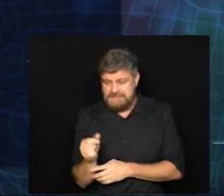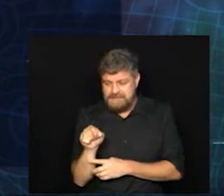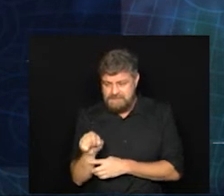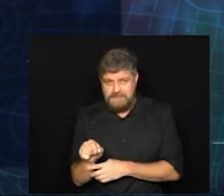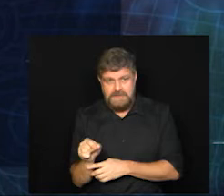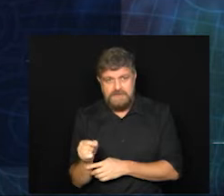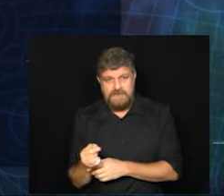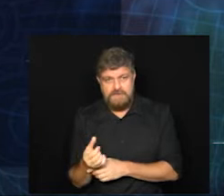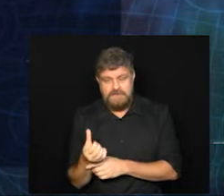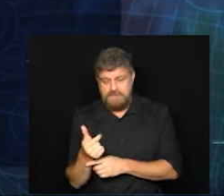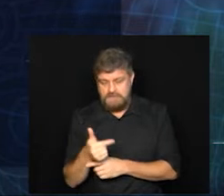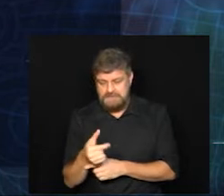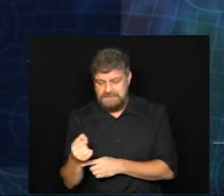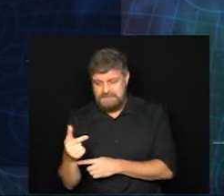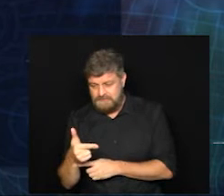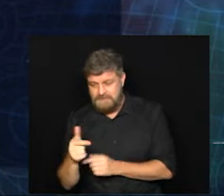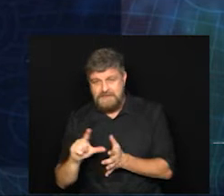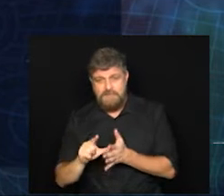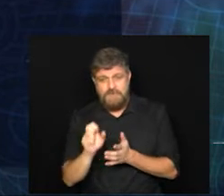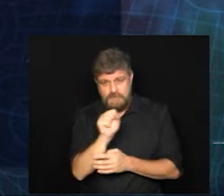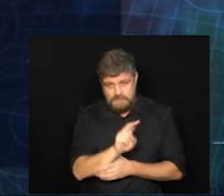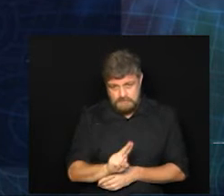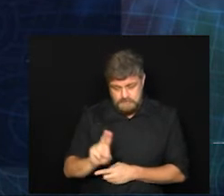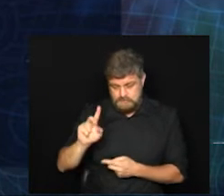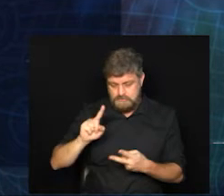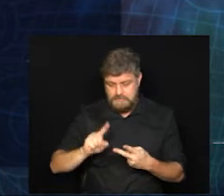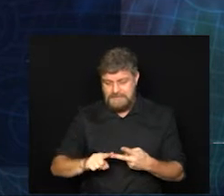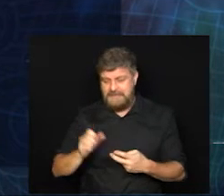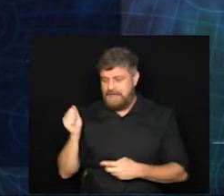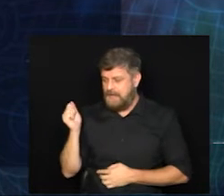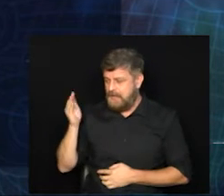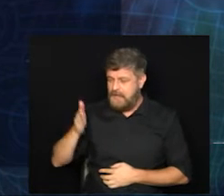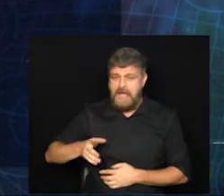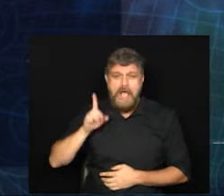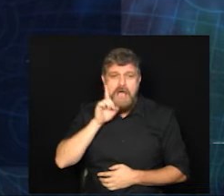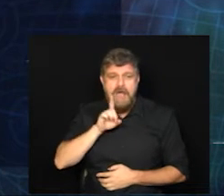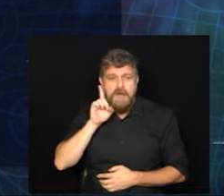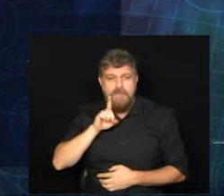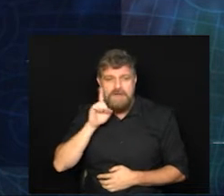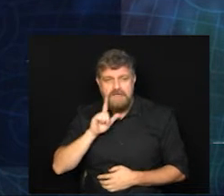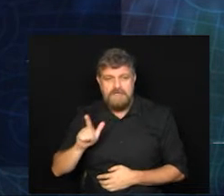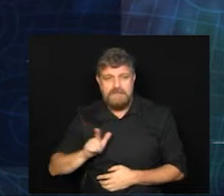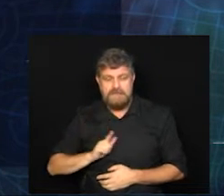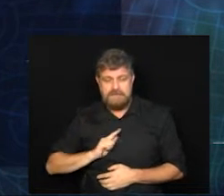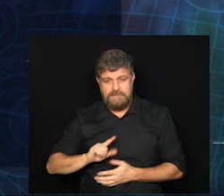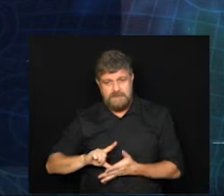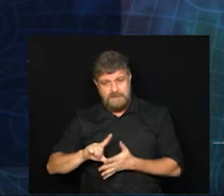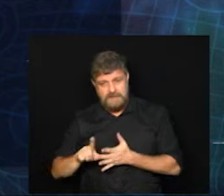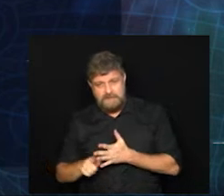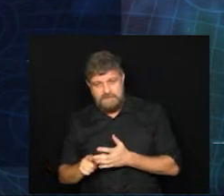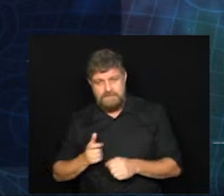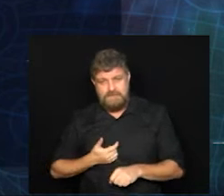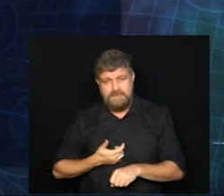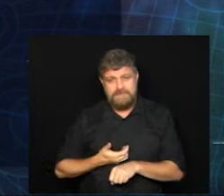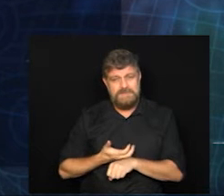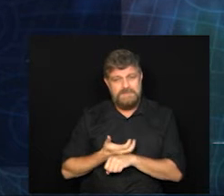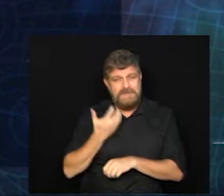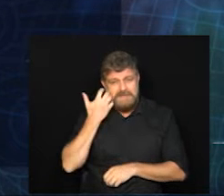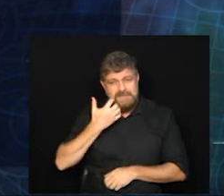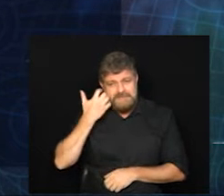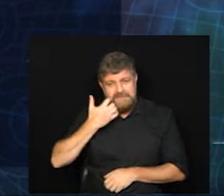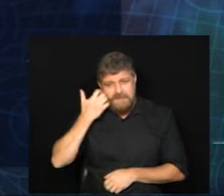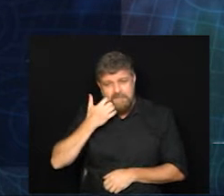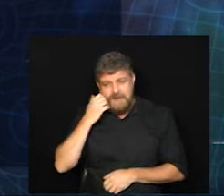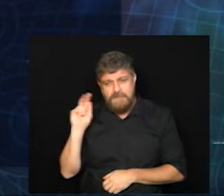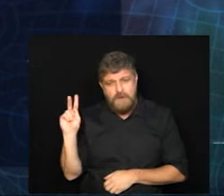Sumaré, 14.196. Americana, 12.636. Na sequência, aparecem Santa Bárbara do Oeste,